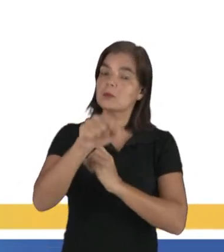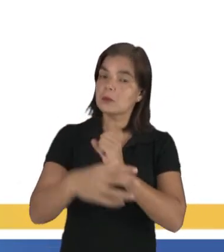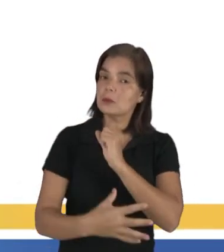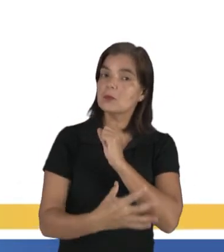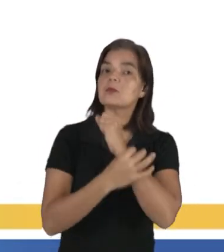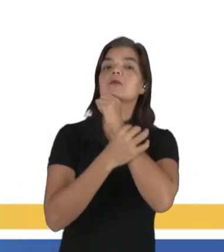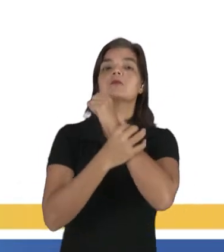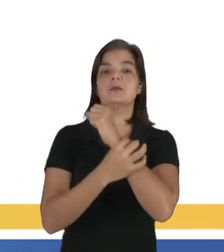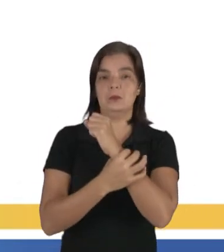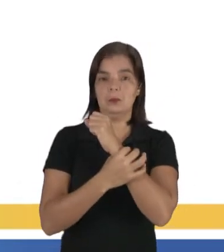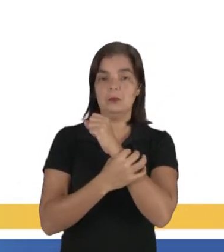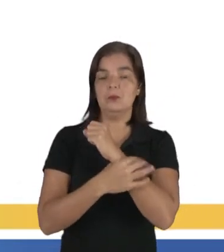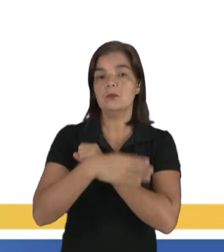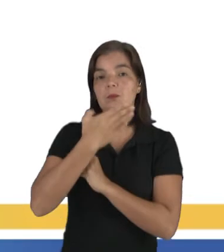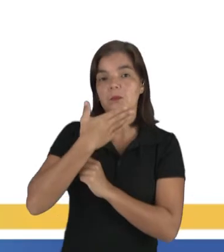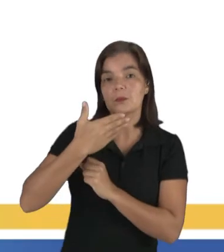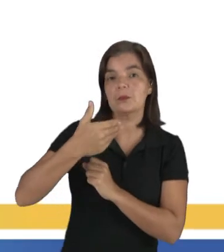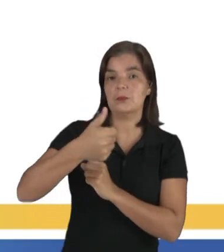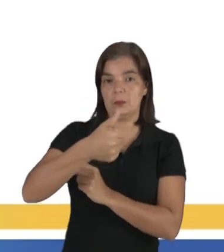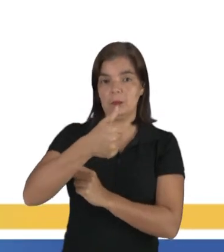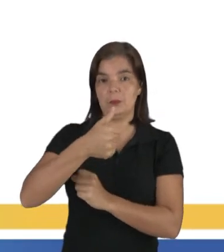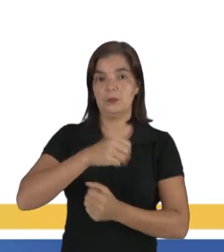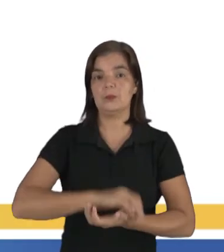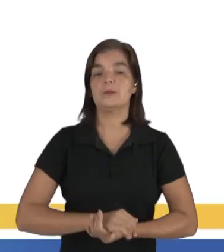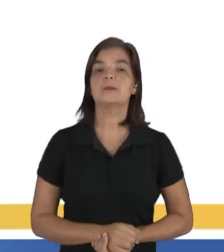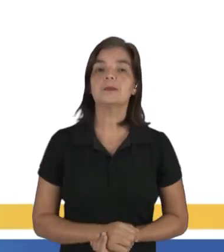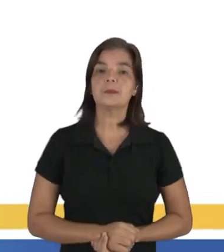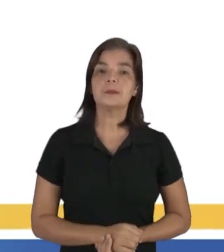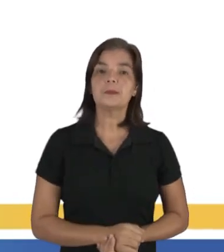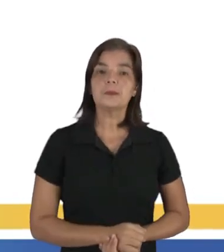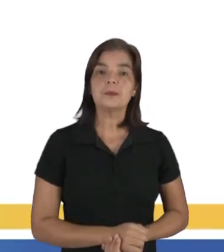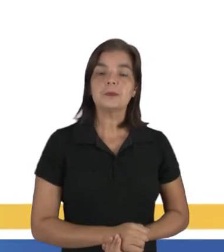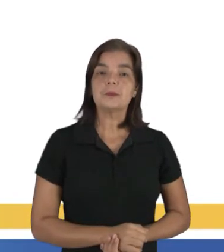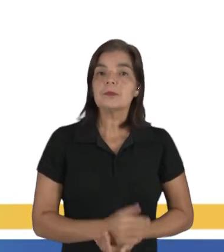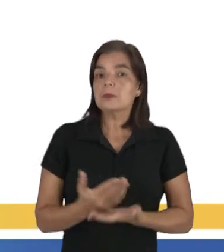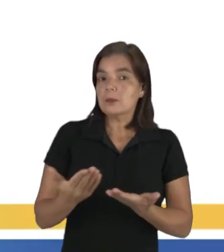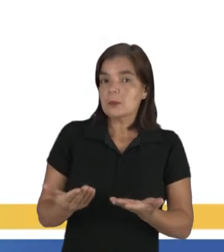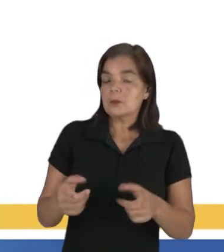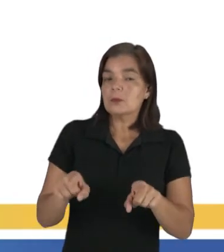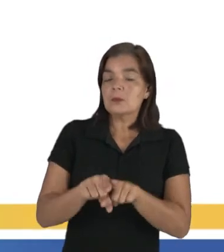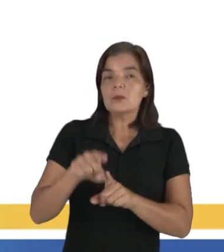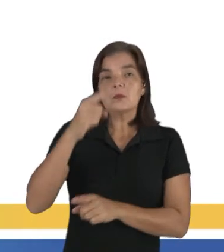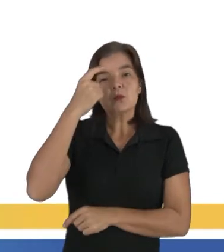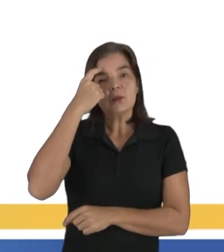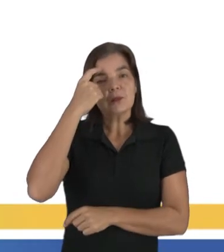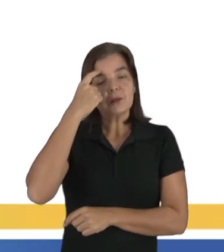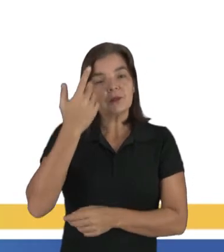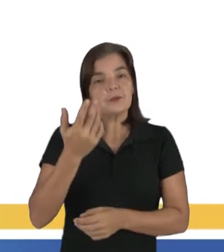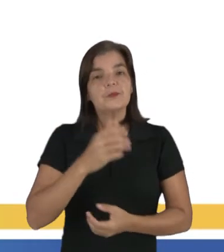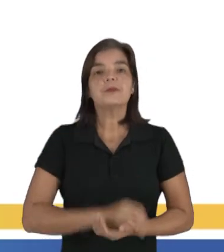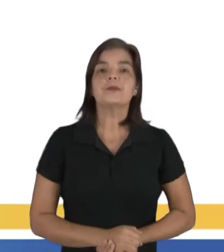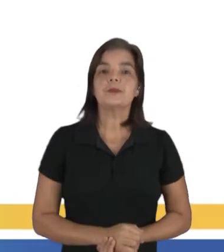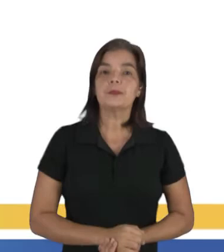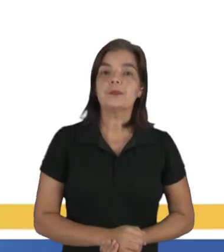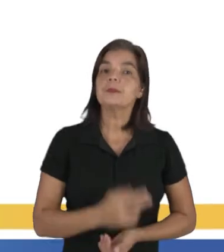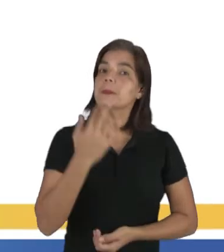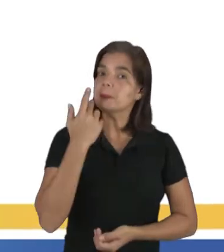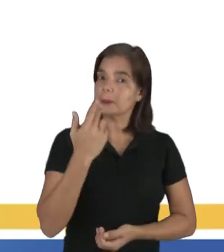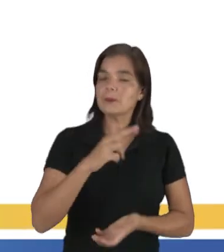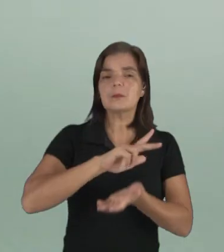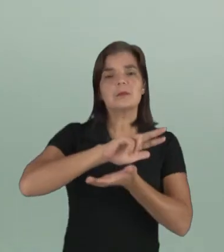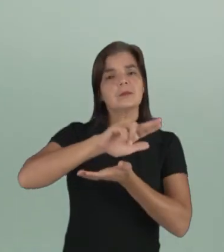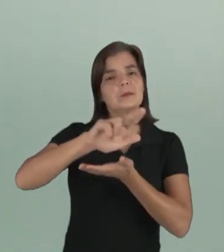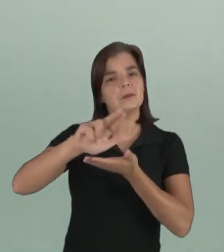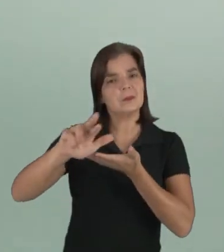garante maior prestígio, certo? Então, mais um pensamento. A língua, ela